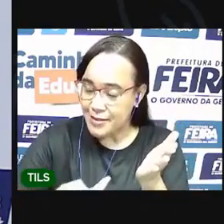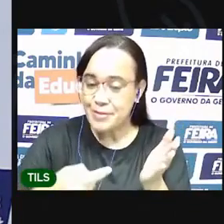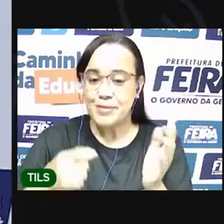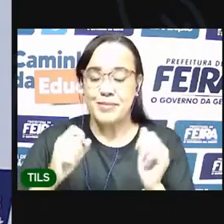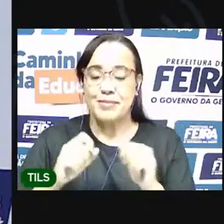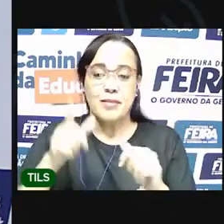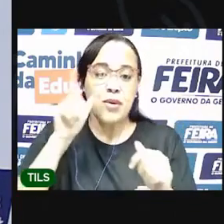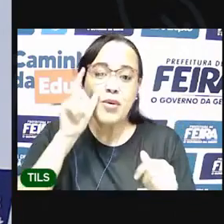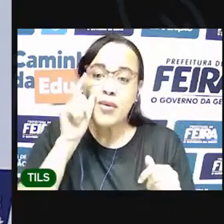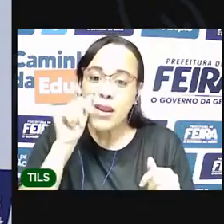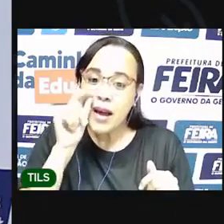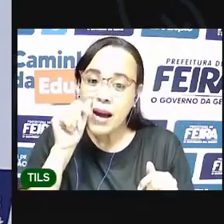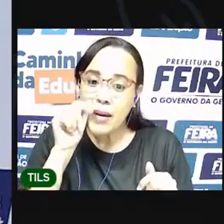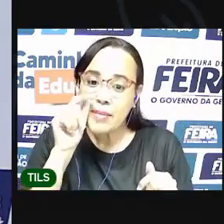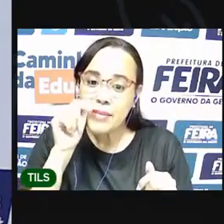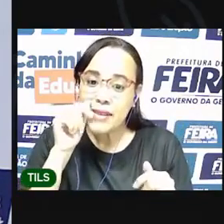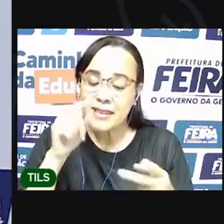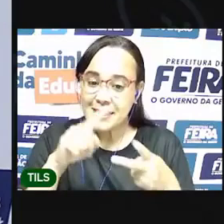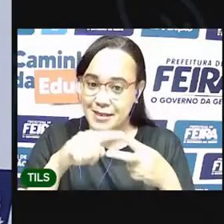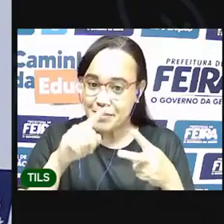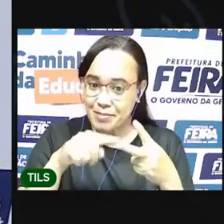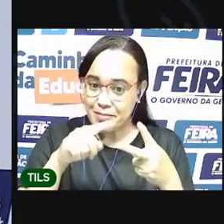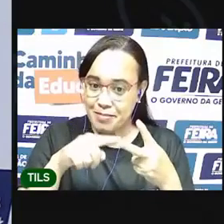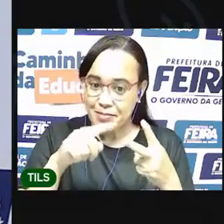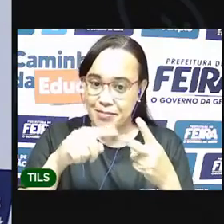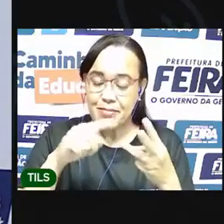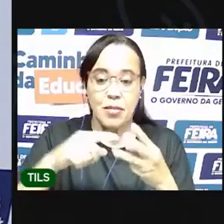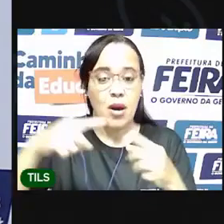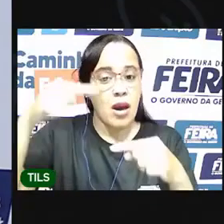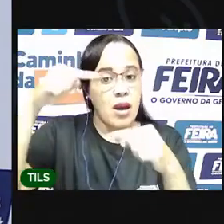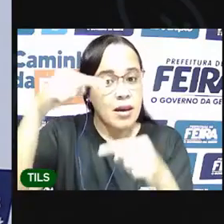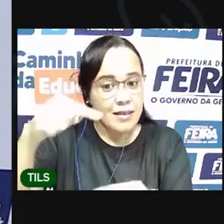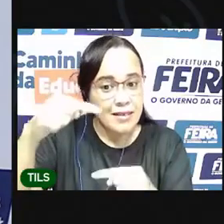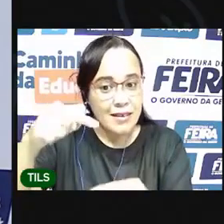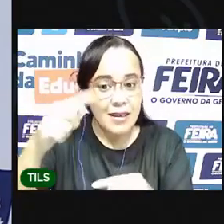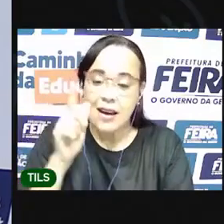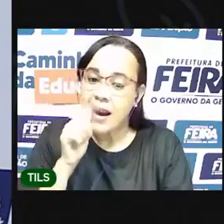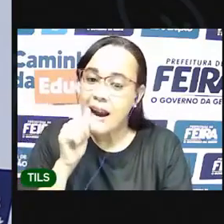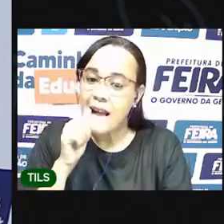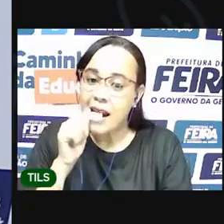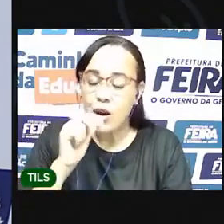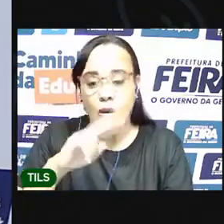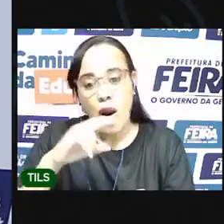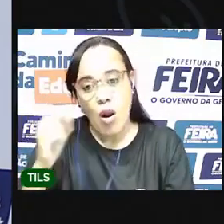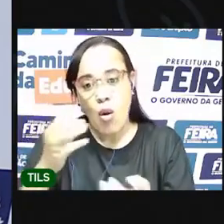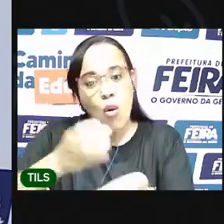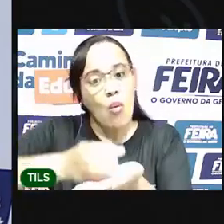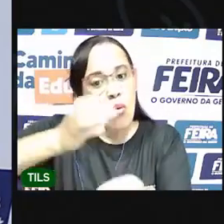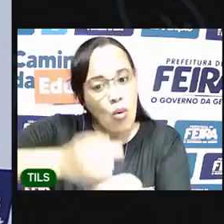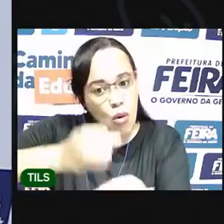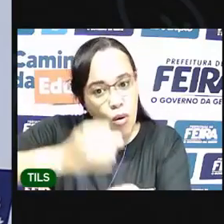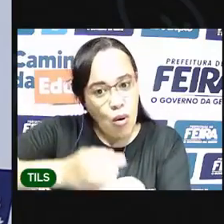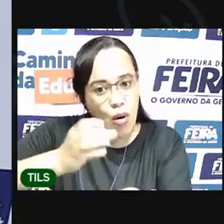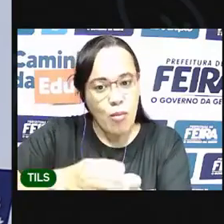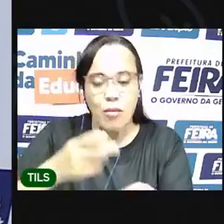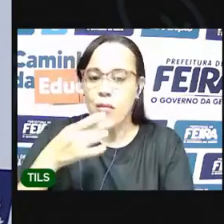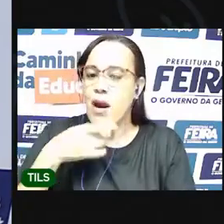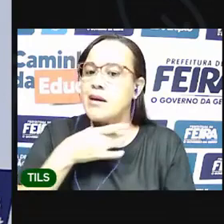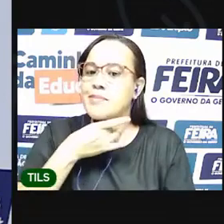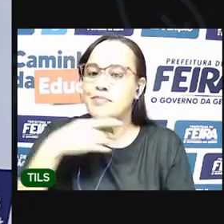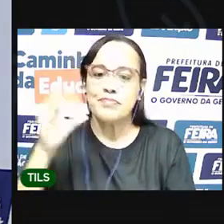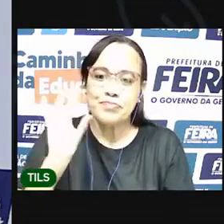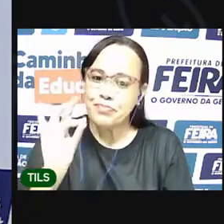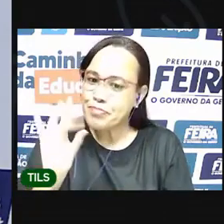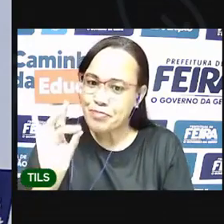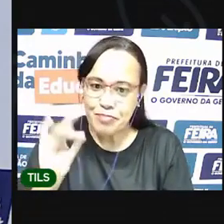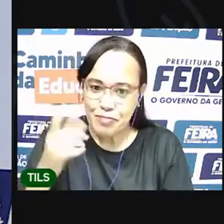lápis, uma garrafinha com água ou um copo com água, para você não ficar com sede, e